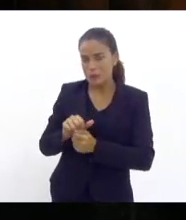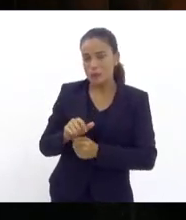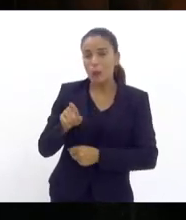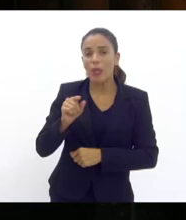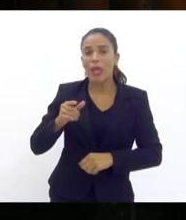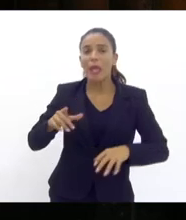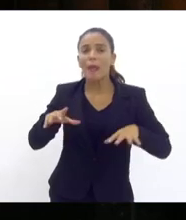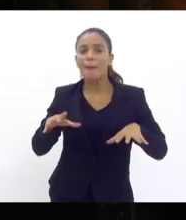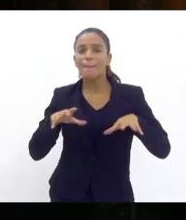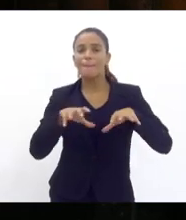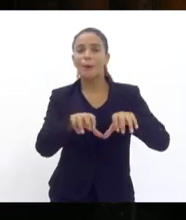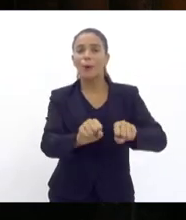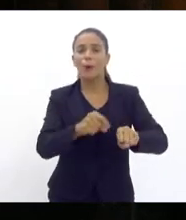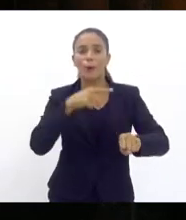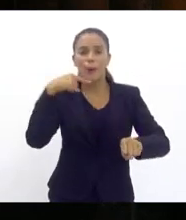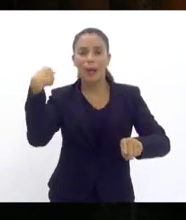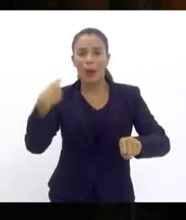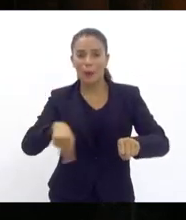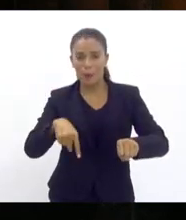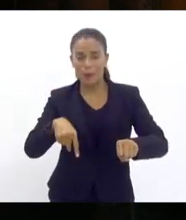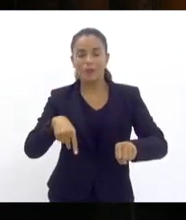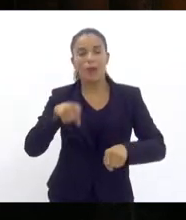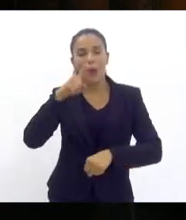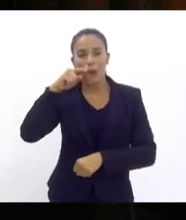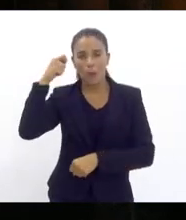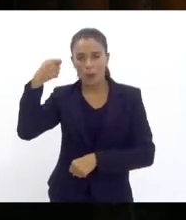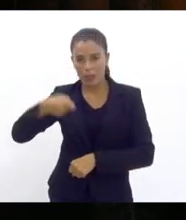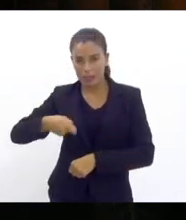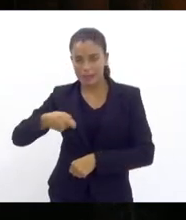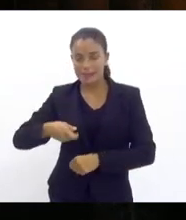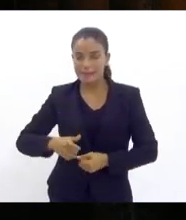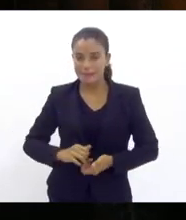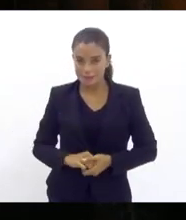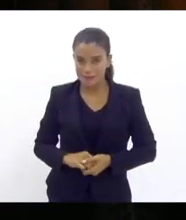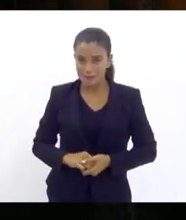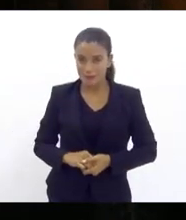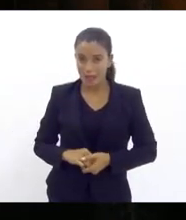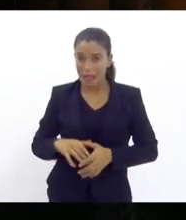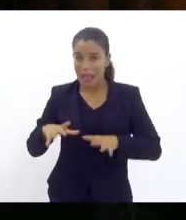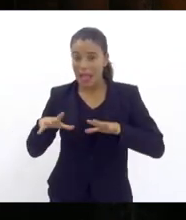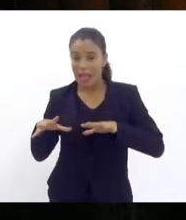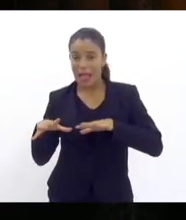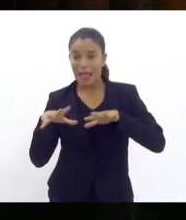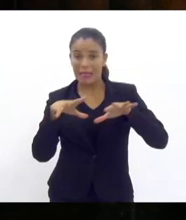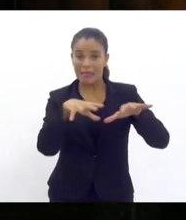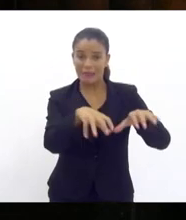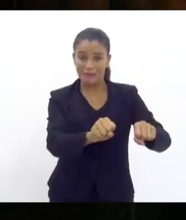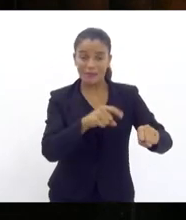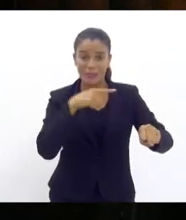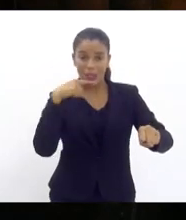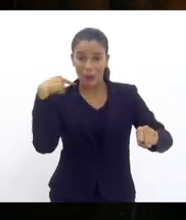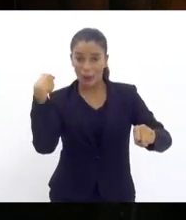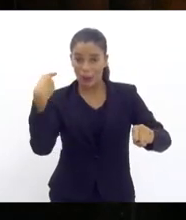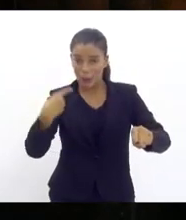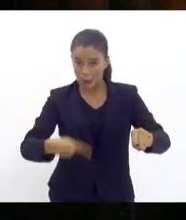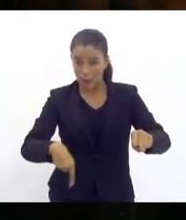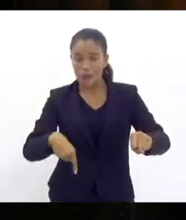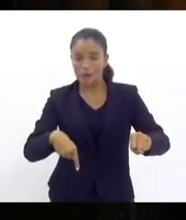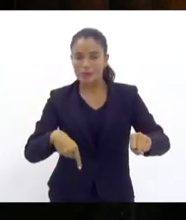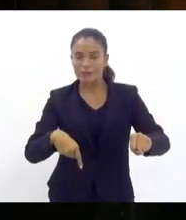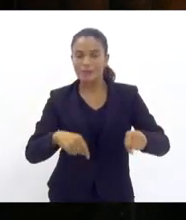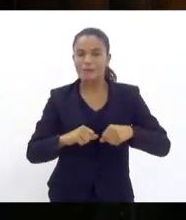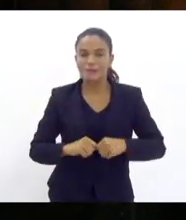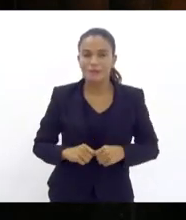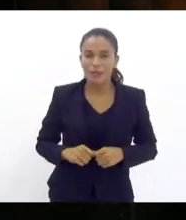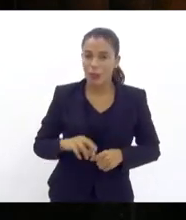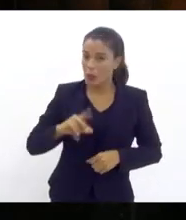invasão da Rússia à Ucrânia da invasão da Rússia à Ucrânia não